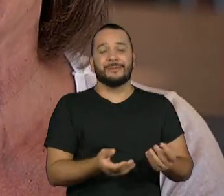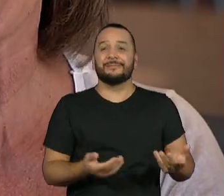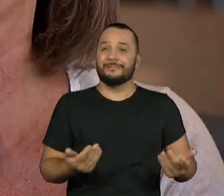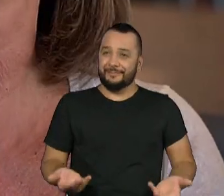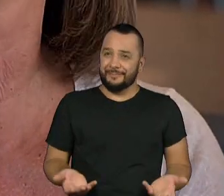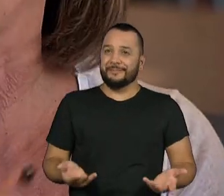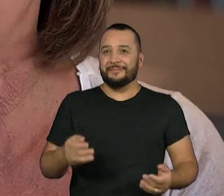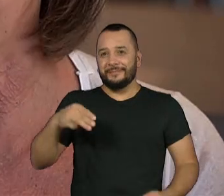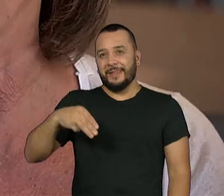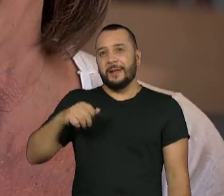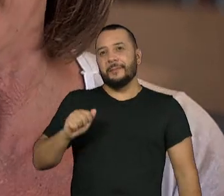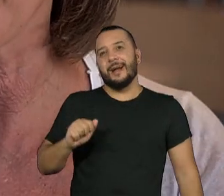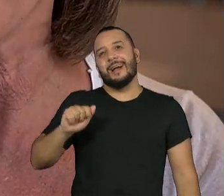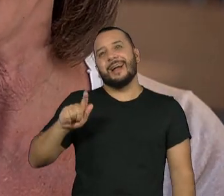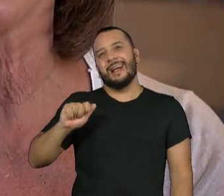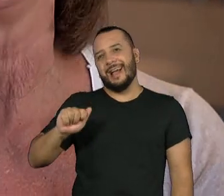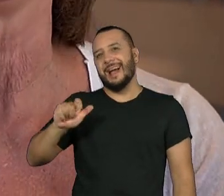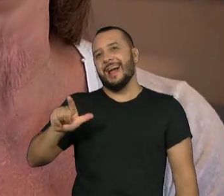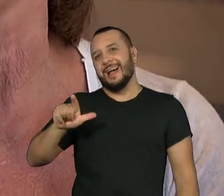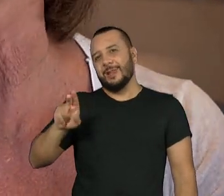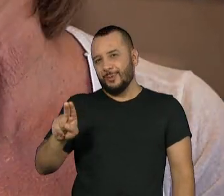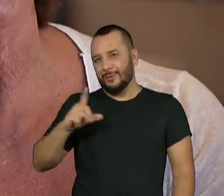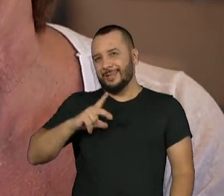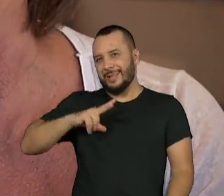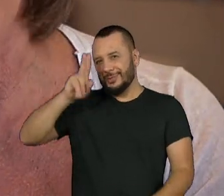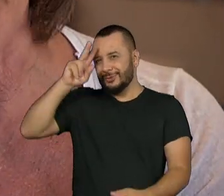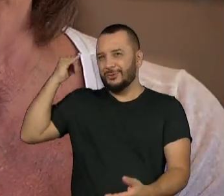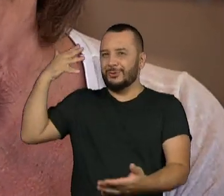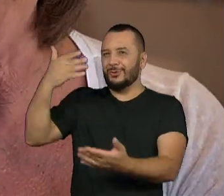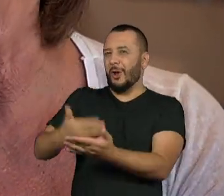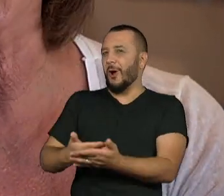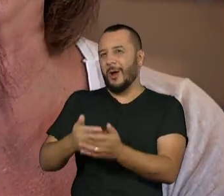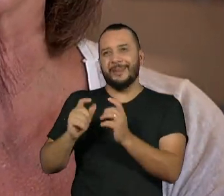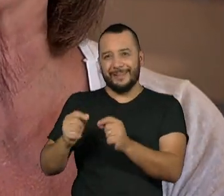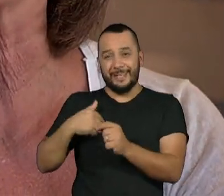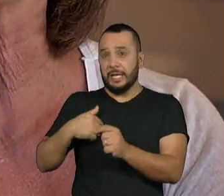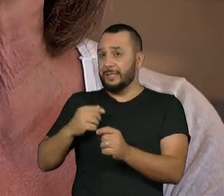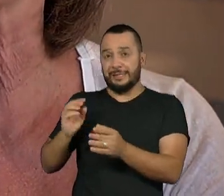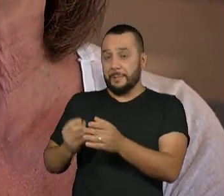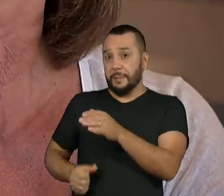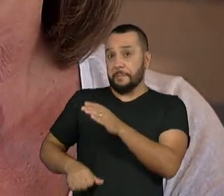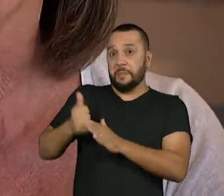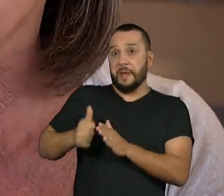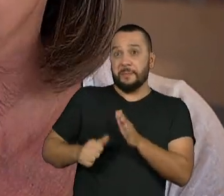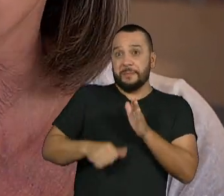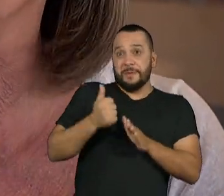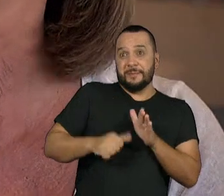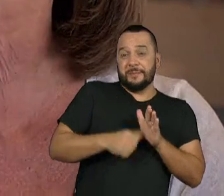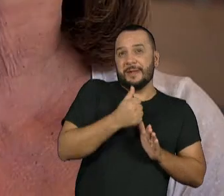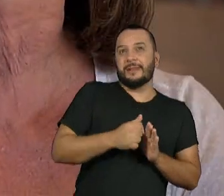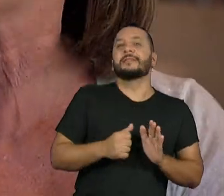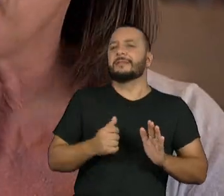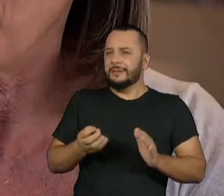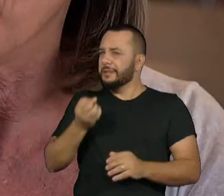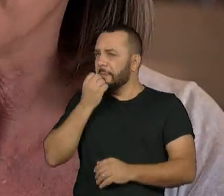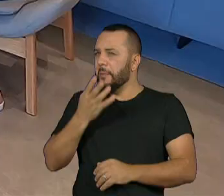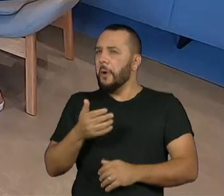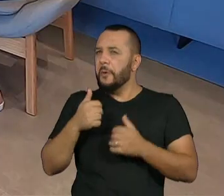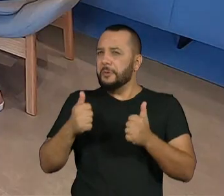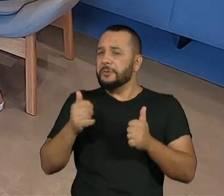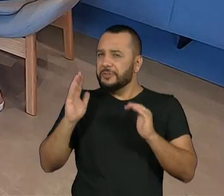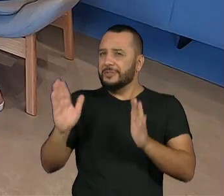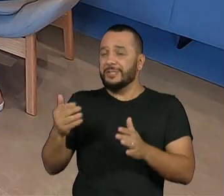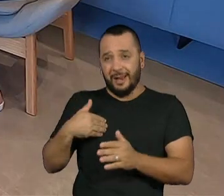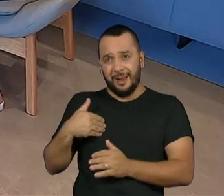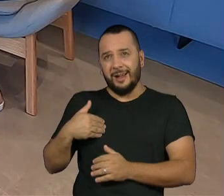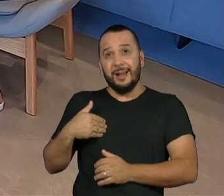Magalu tem uma história de pioneirismo, né? E como eu disse, embora não tenha sido essa a nossa intenção, se gerou esse fruto, que bom! Não foram